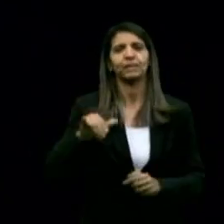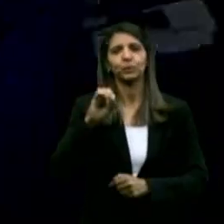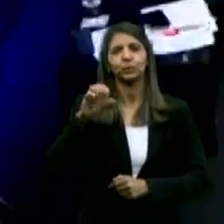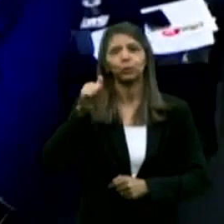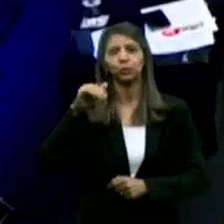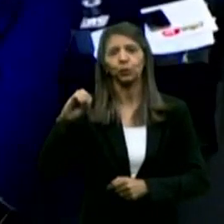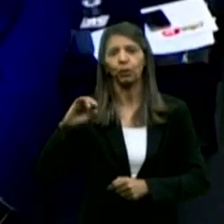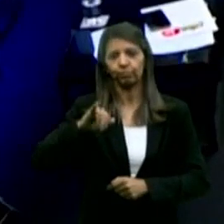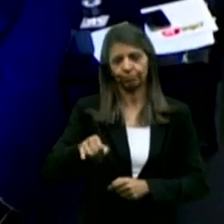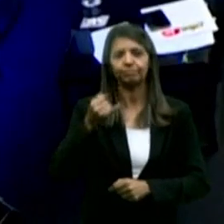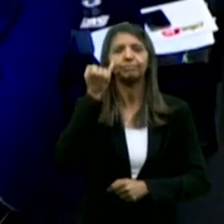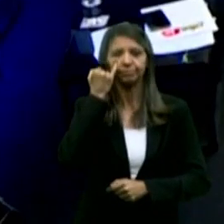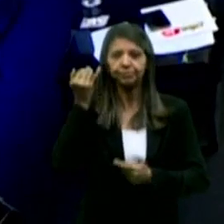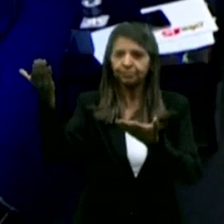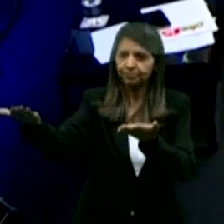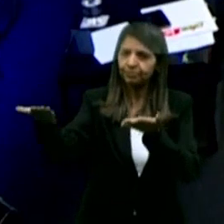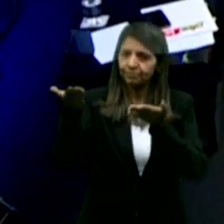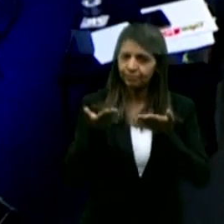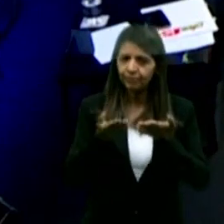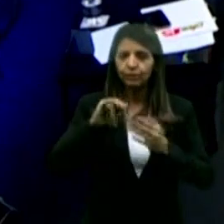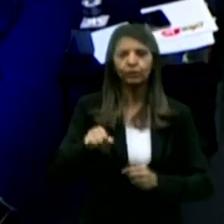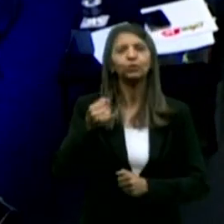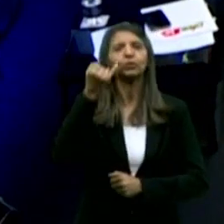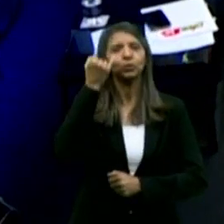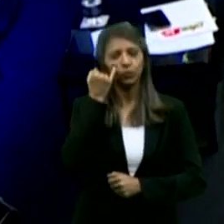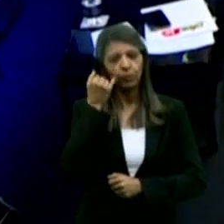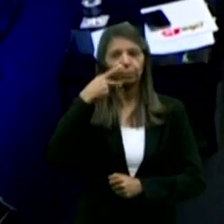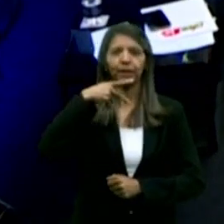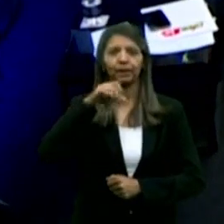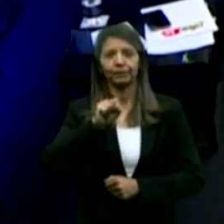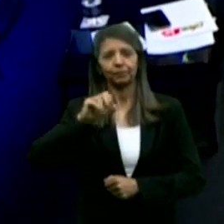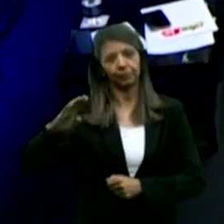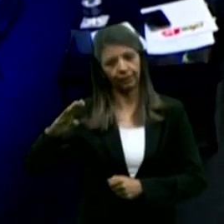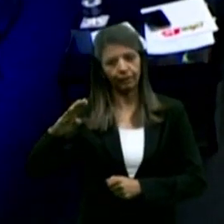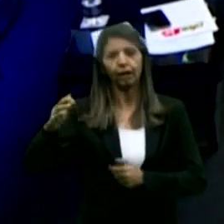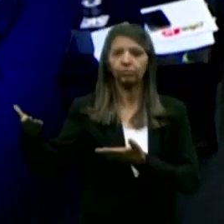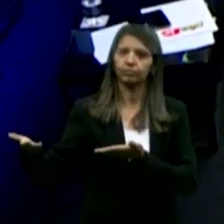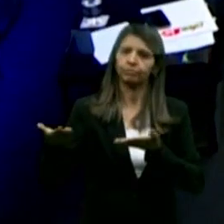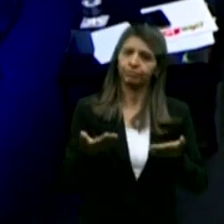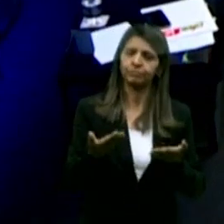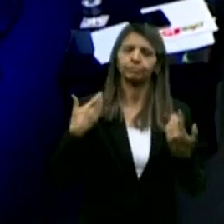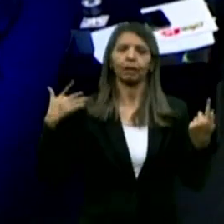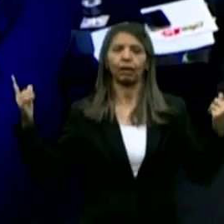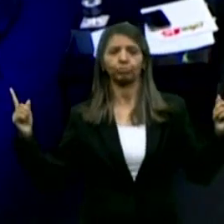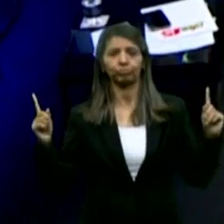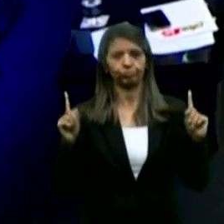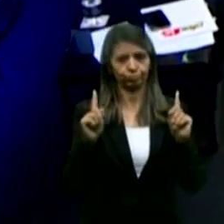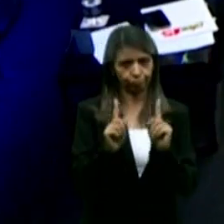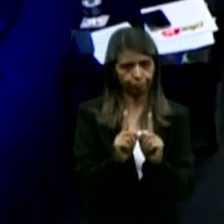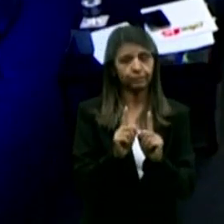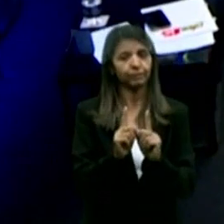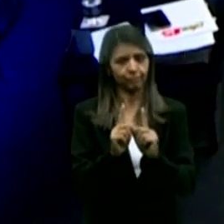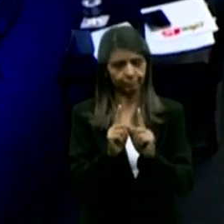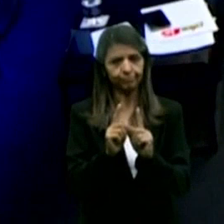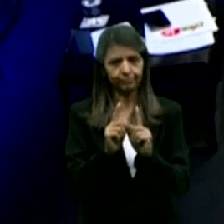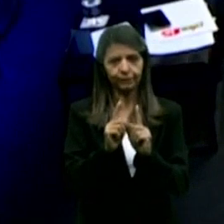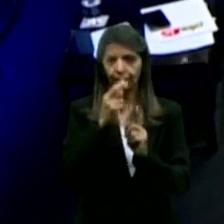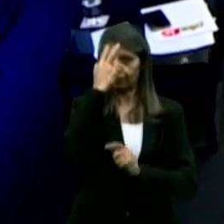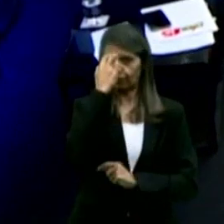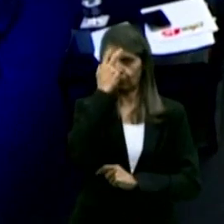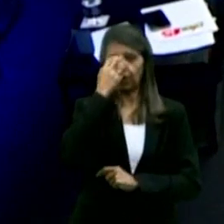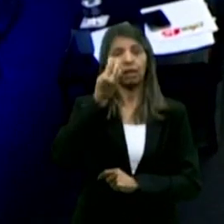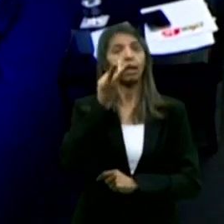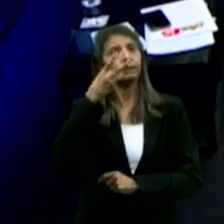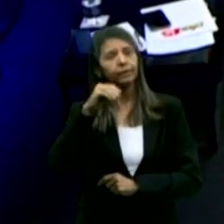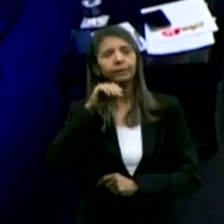por favor, candidato João Azevedo, do PSB, se dirija ao centro do nosso cenário. Lembrando que Nilvan tem 30